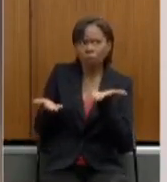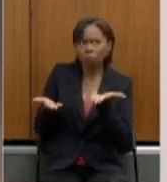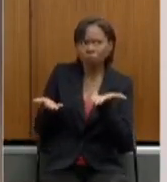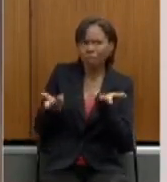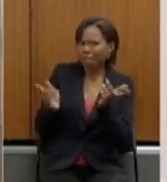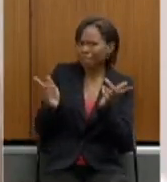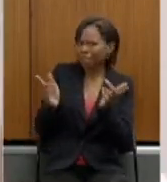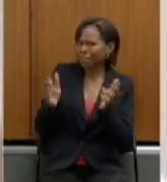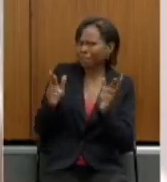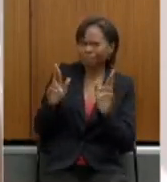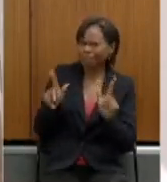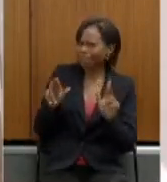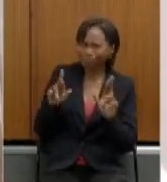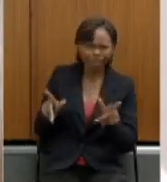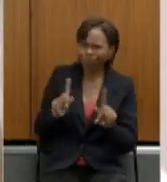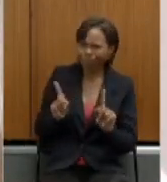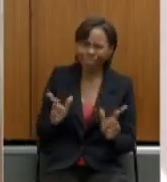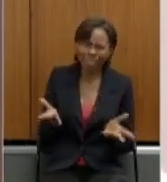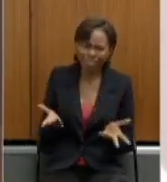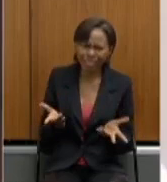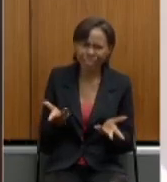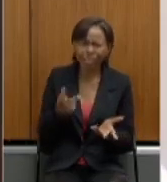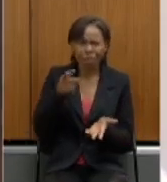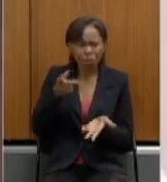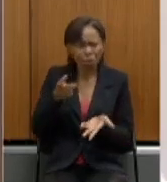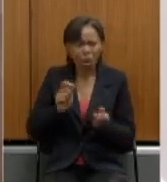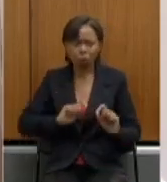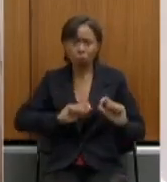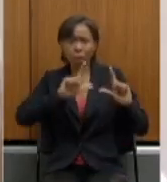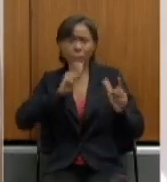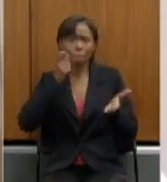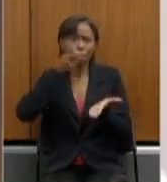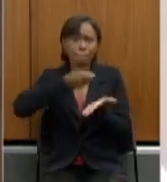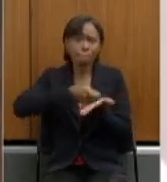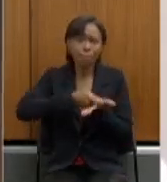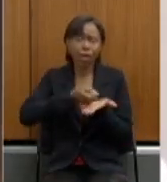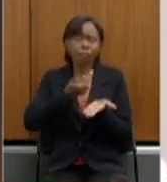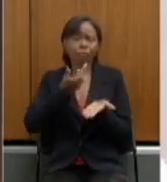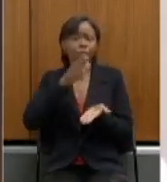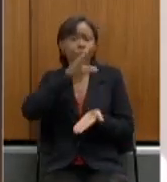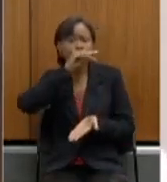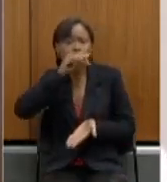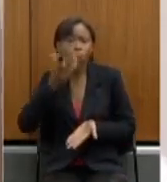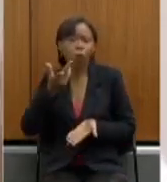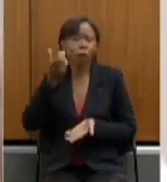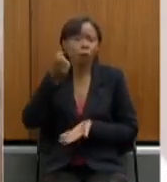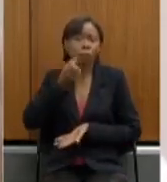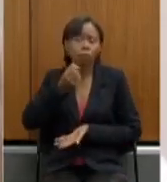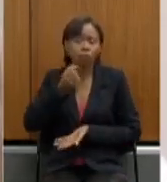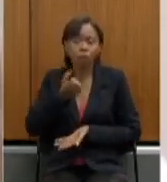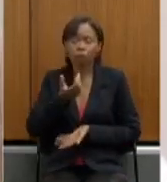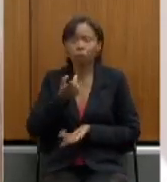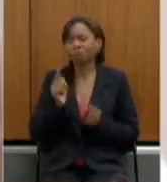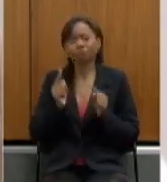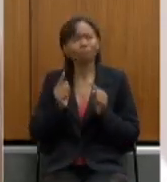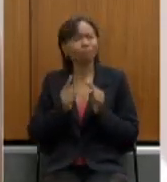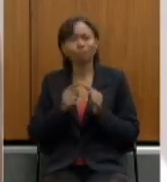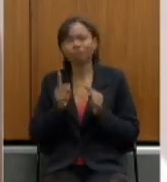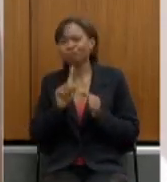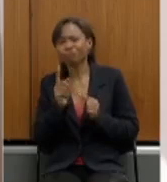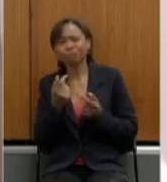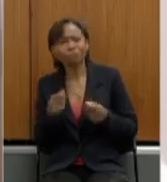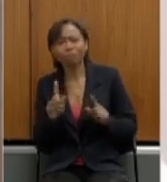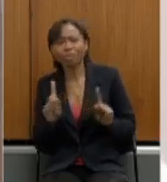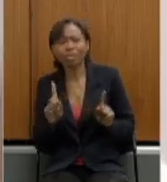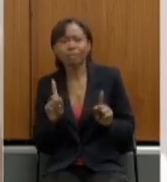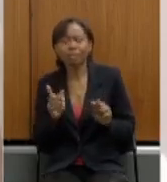para problemas para pagamento dos seus servidores, das suas pensões, não há como fugir da necessidade de reequilíbrio das